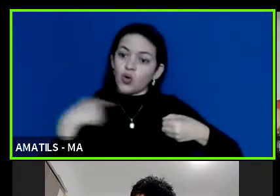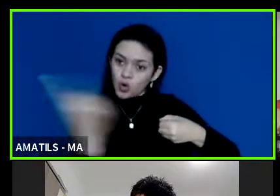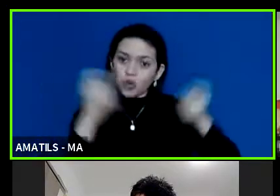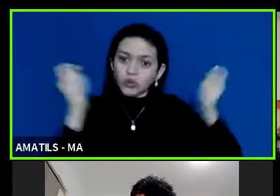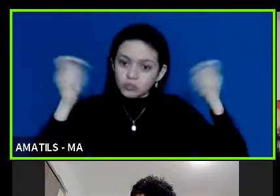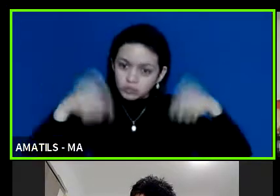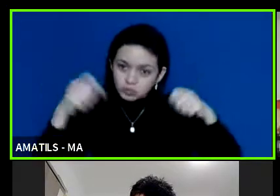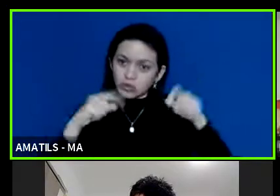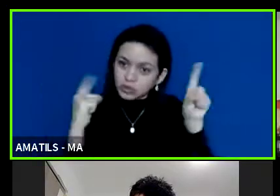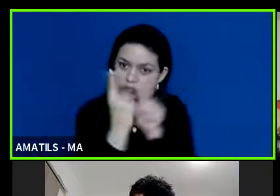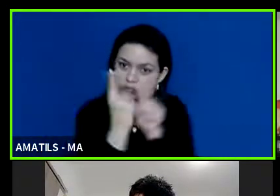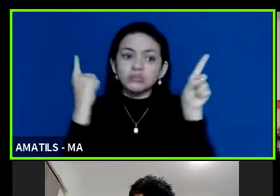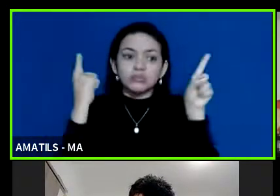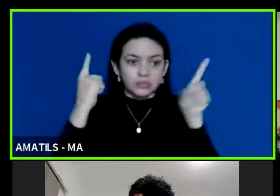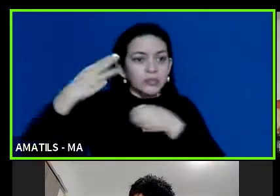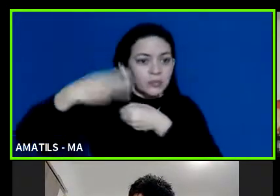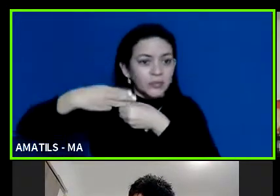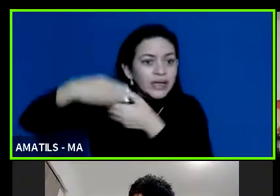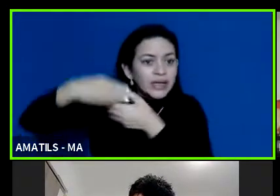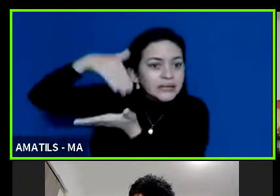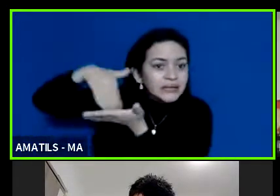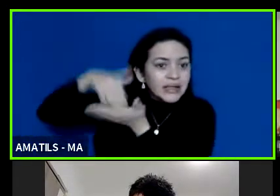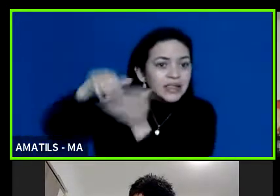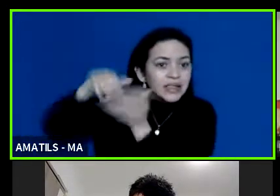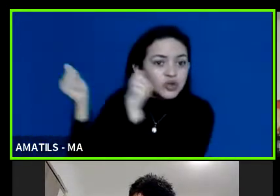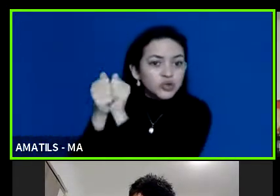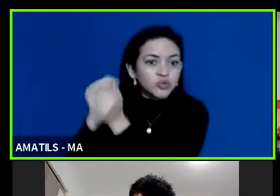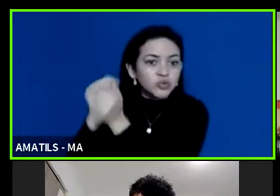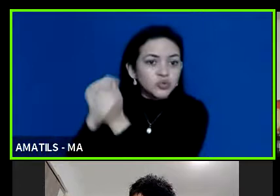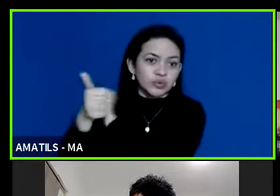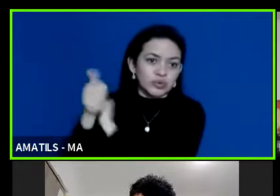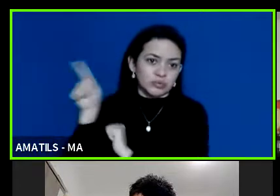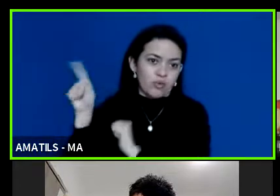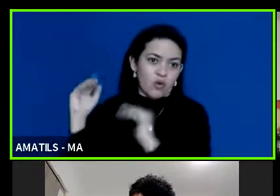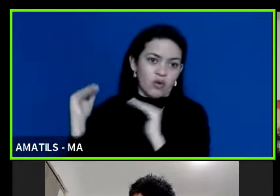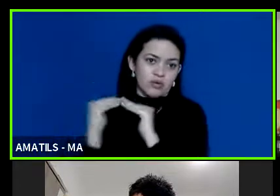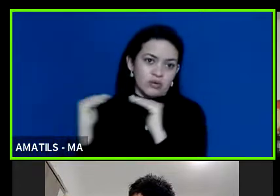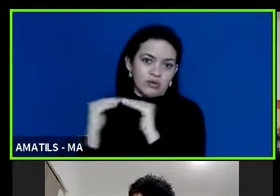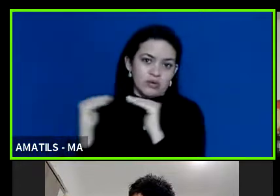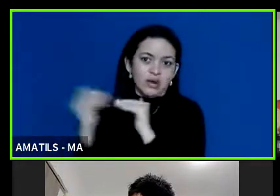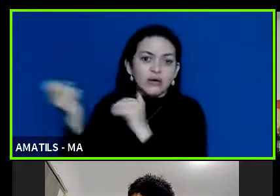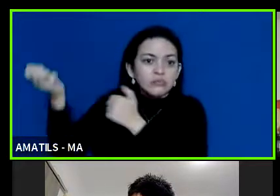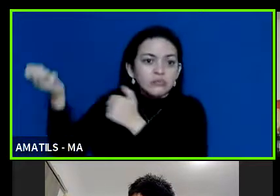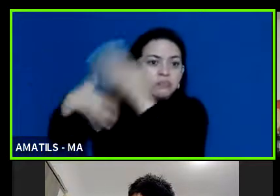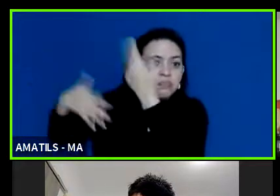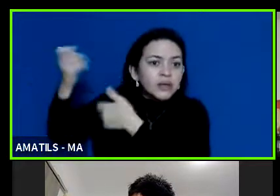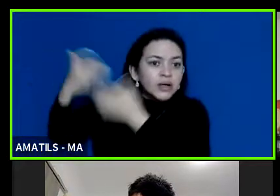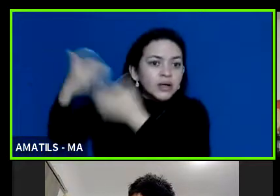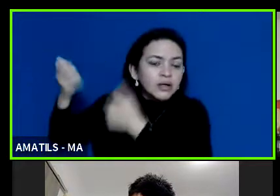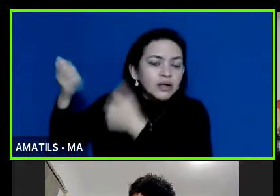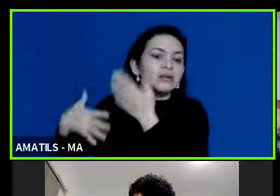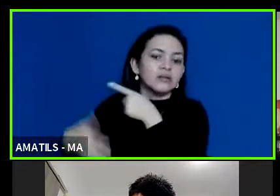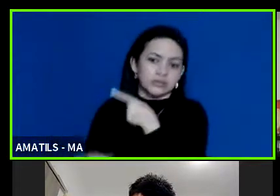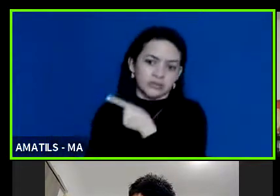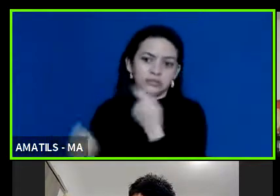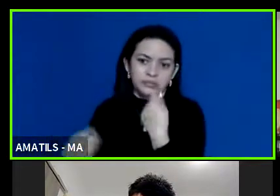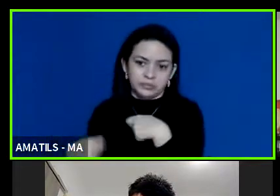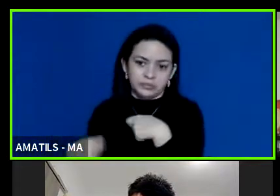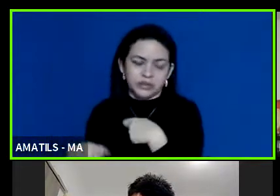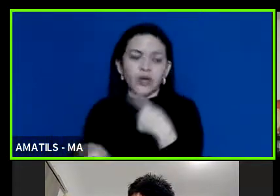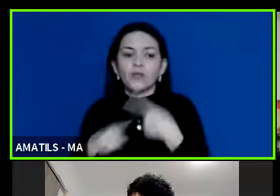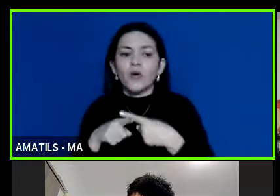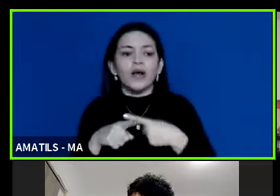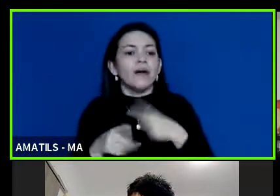essas questões junto com o pessoal da secretaria de esporte porque mesmo sendo parte do estado